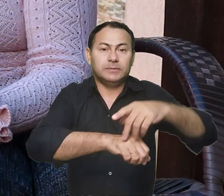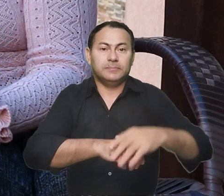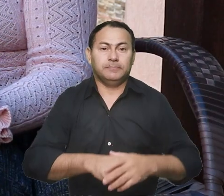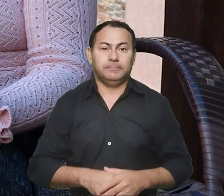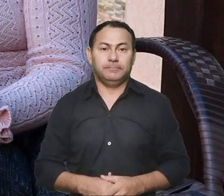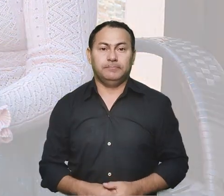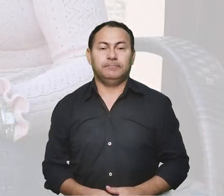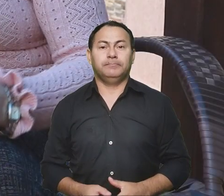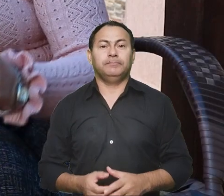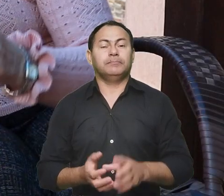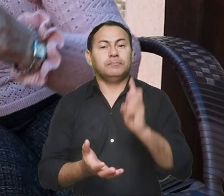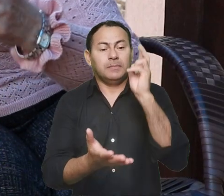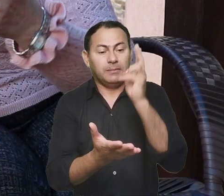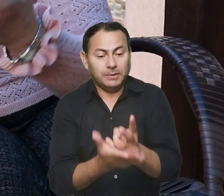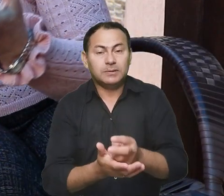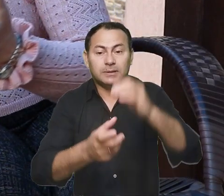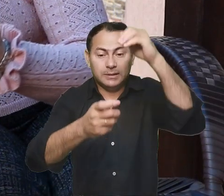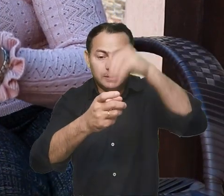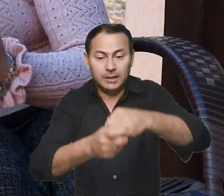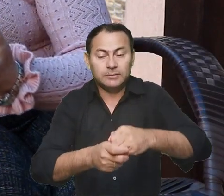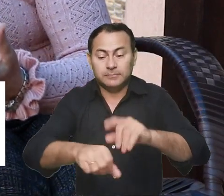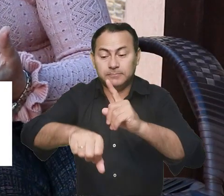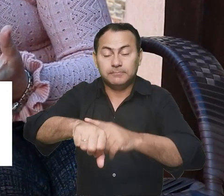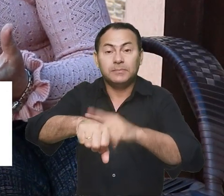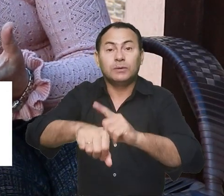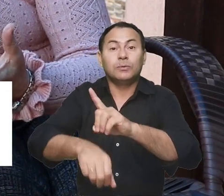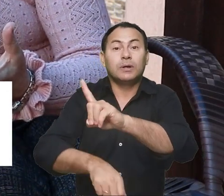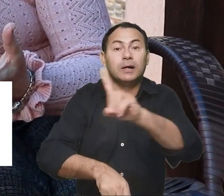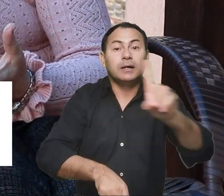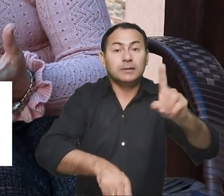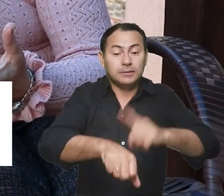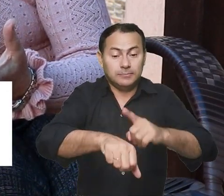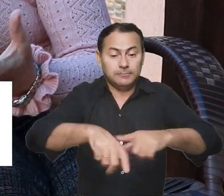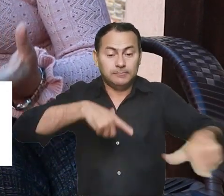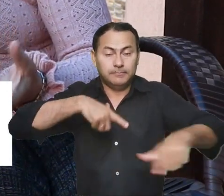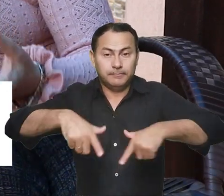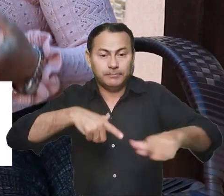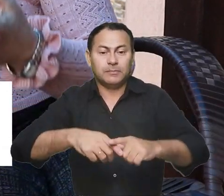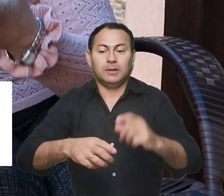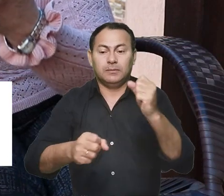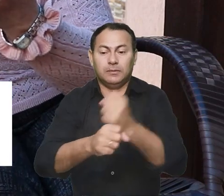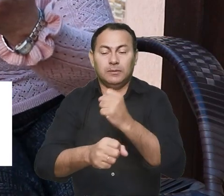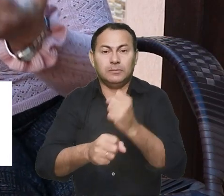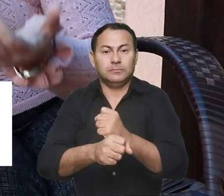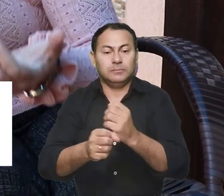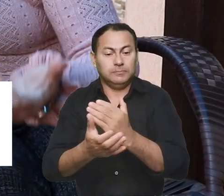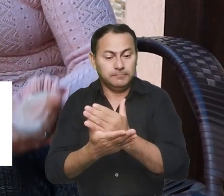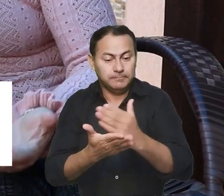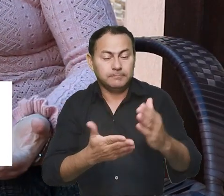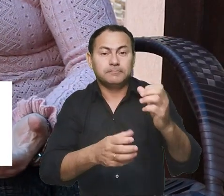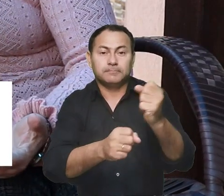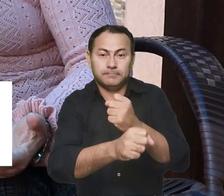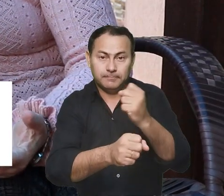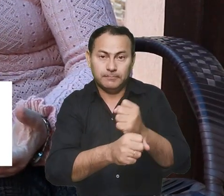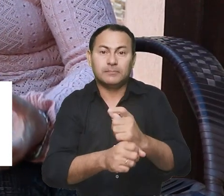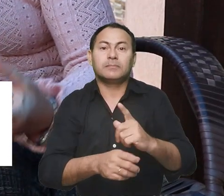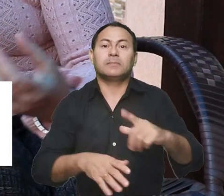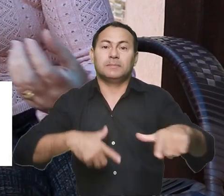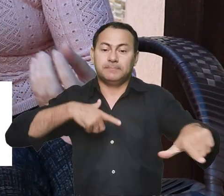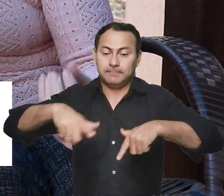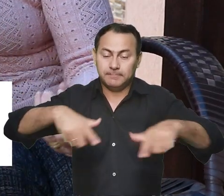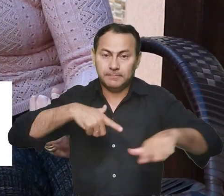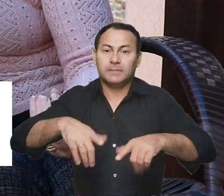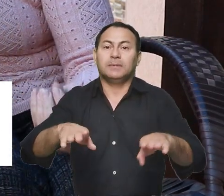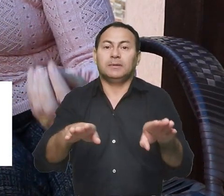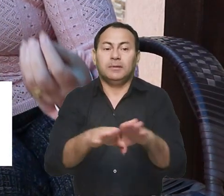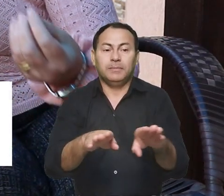país. Então, mesmo dentro desse tempo que a gente trabalhou e edificou as construções, a